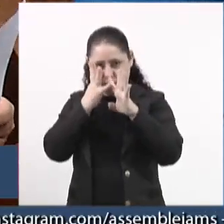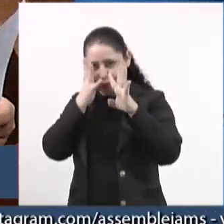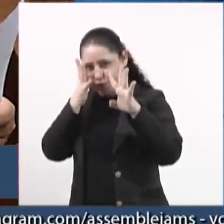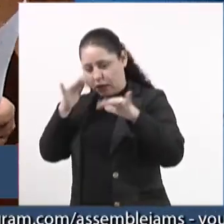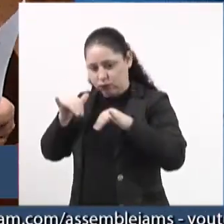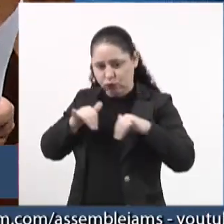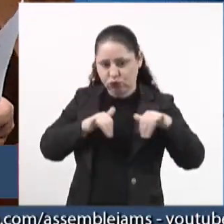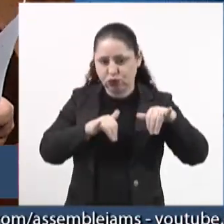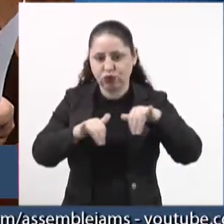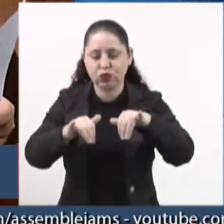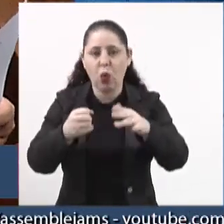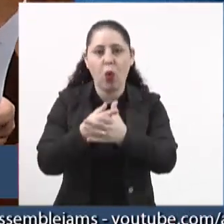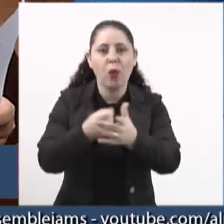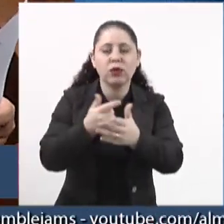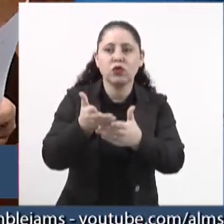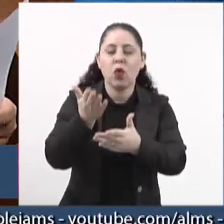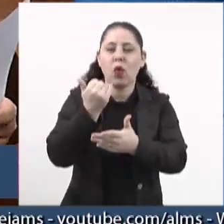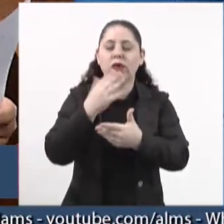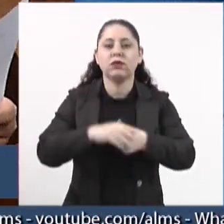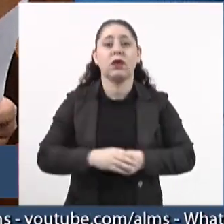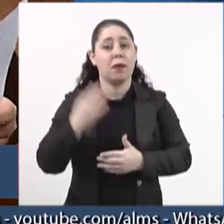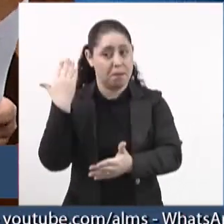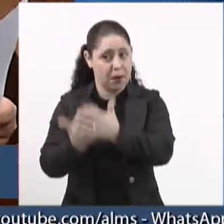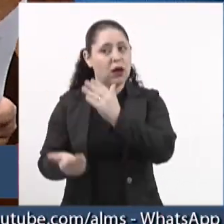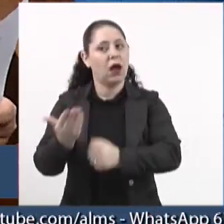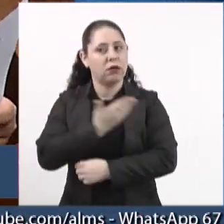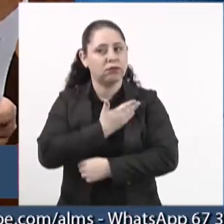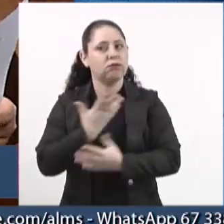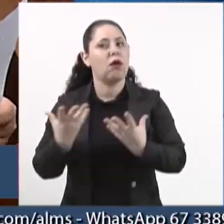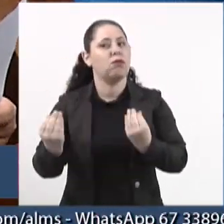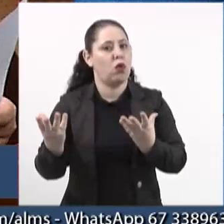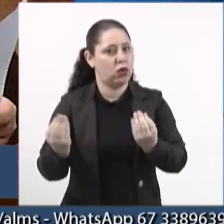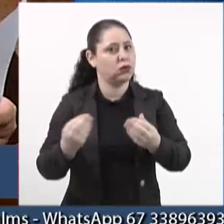supermercado. Perdemos vários companheiros.